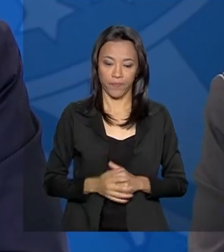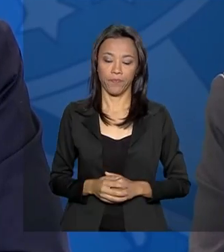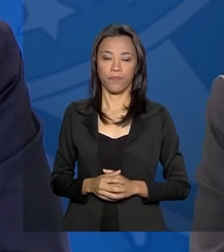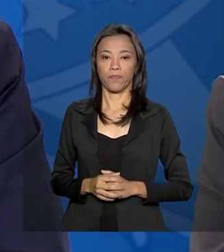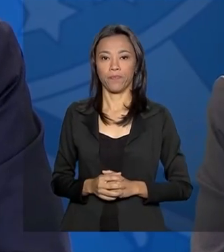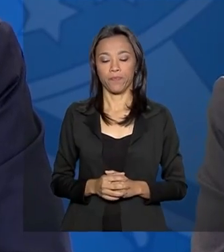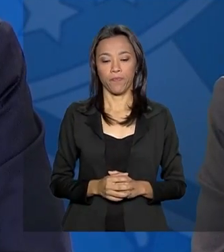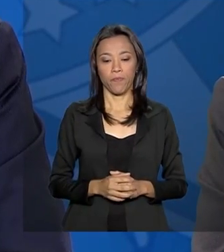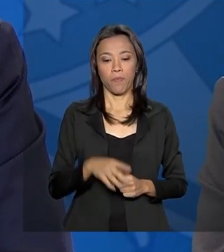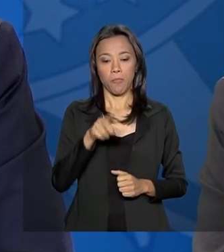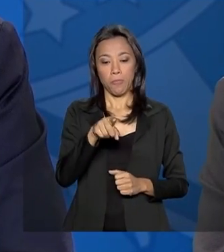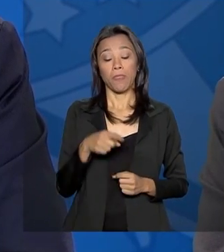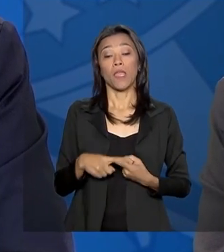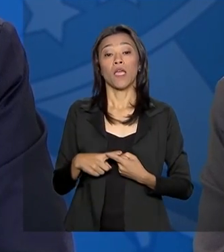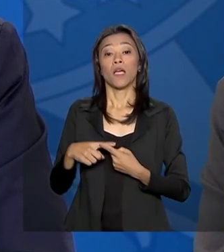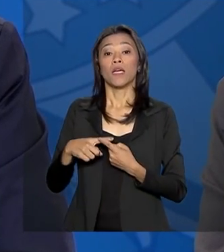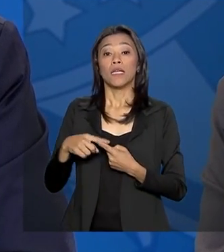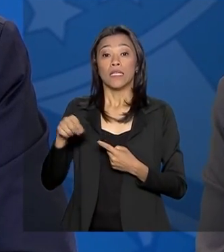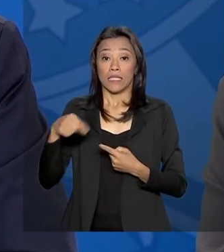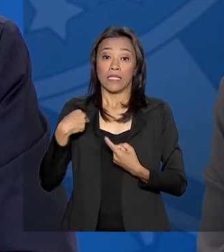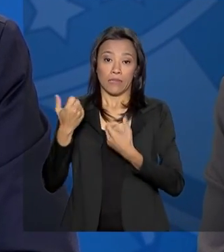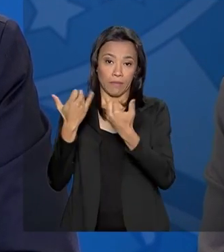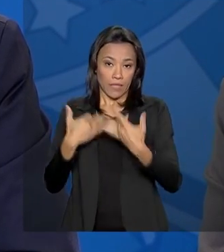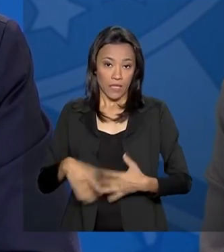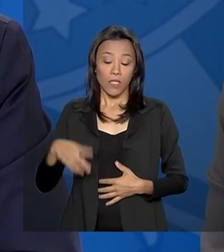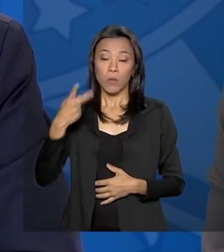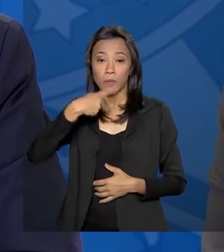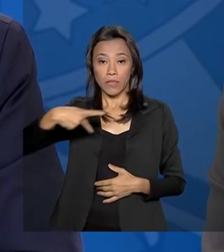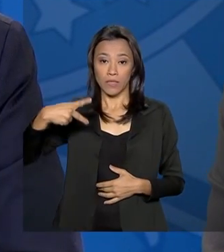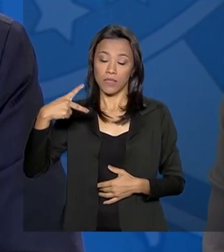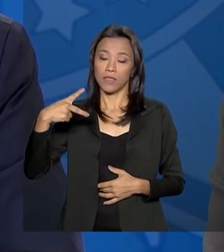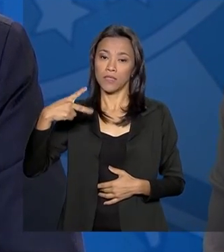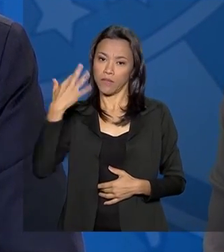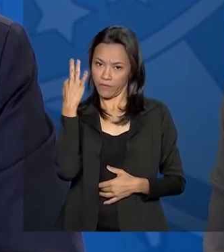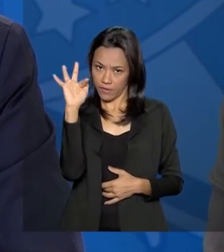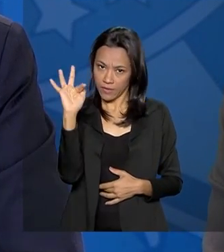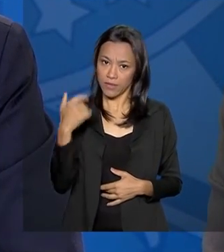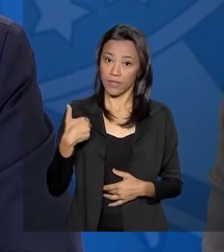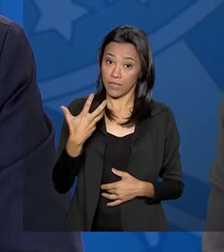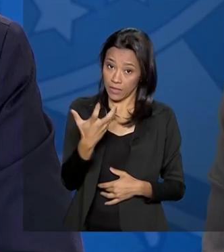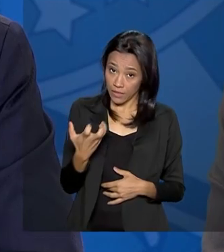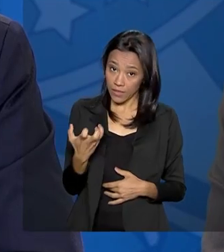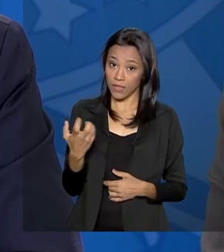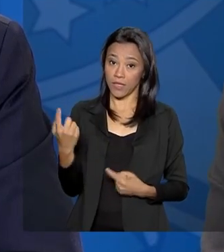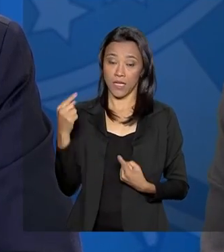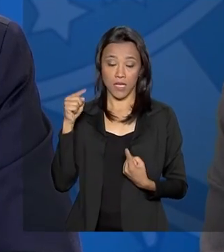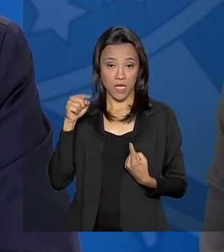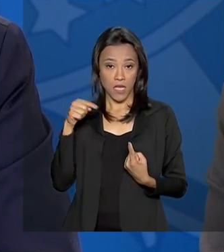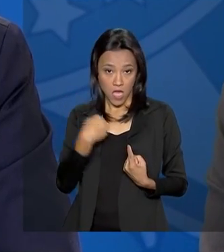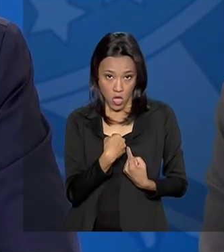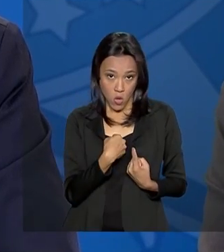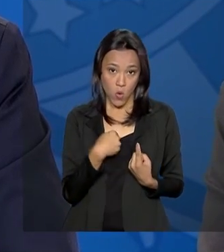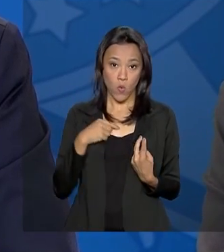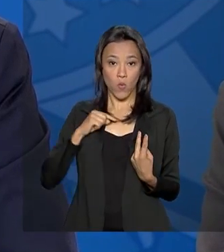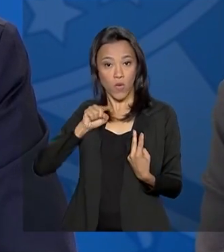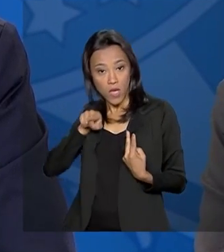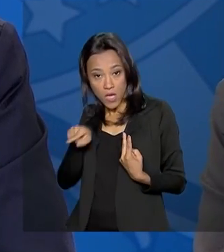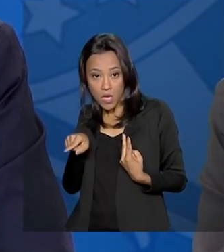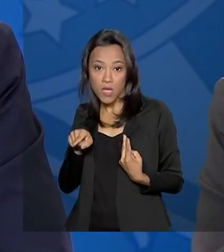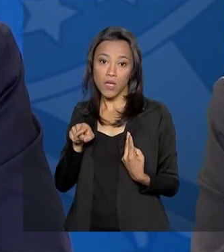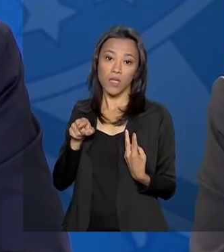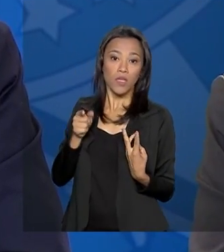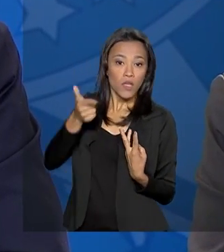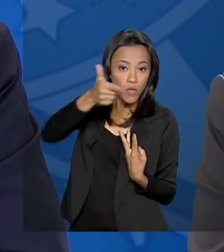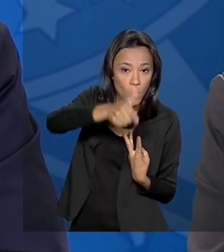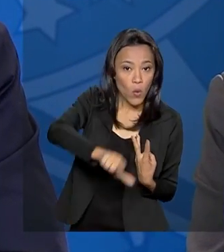O senhor Macron queria que eu, ele, ao lado do Raoni,